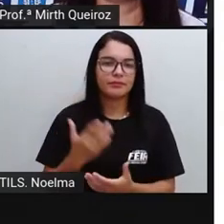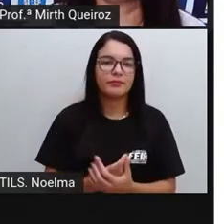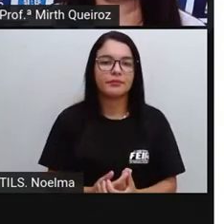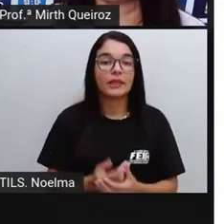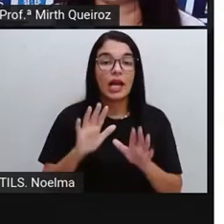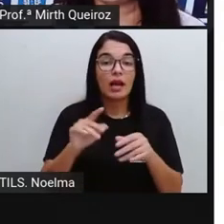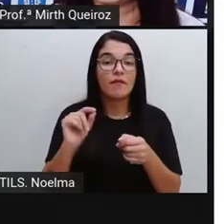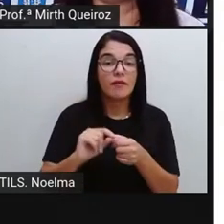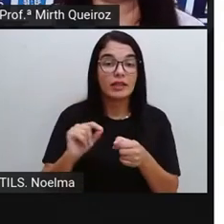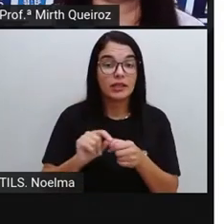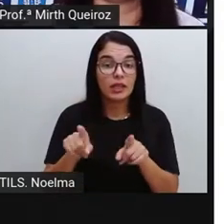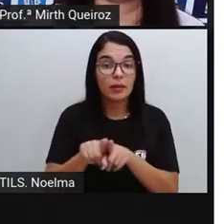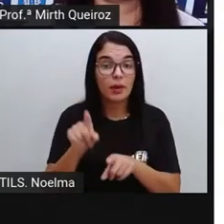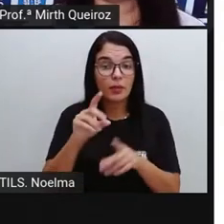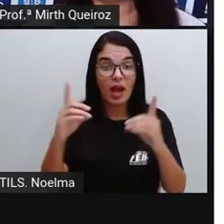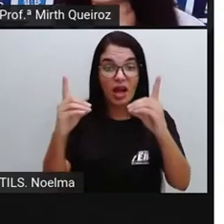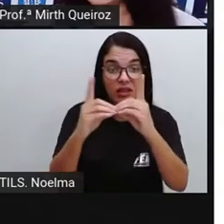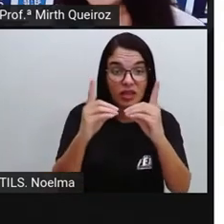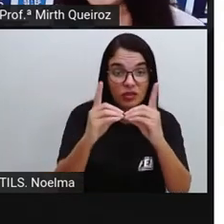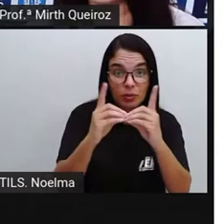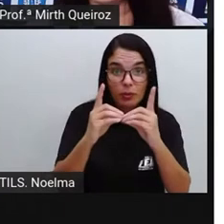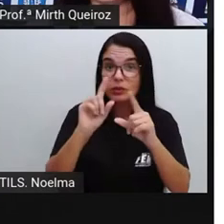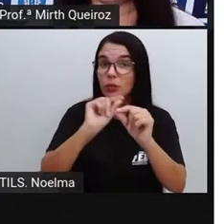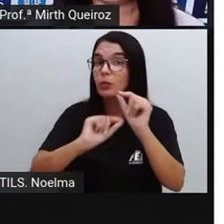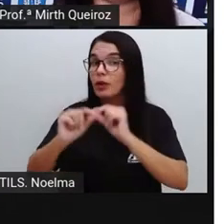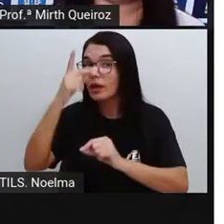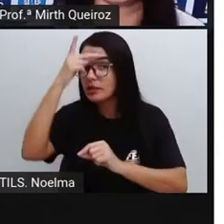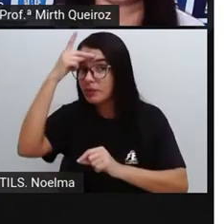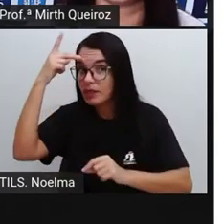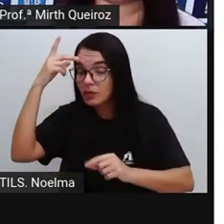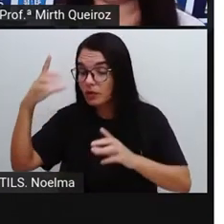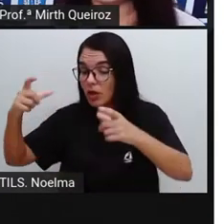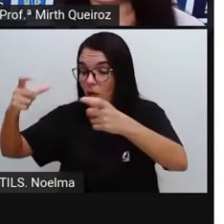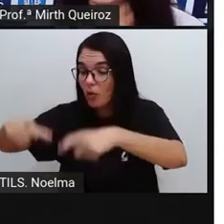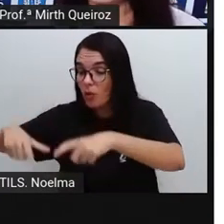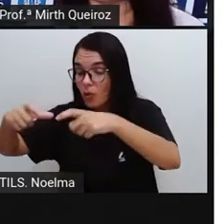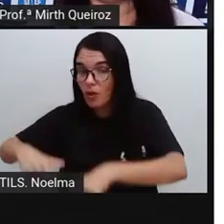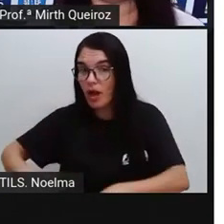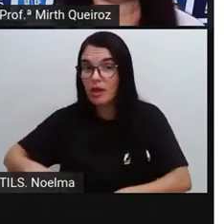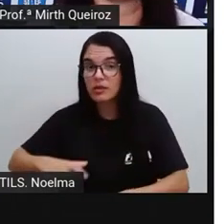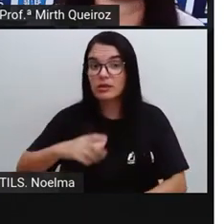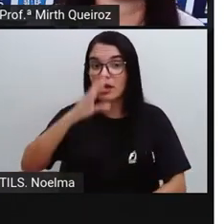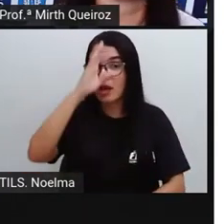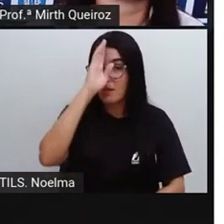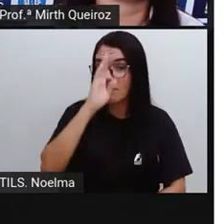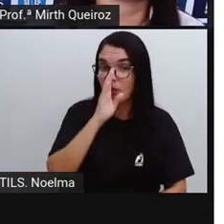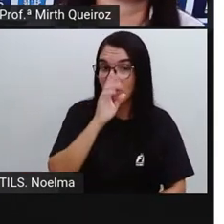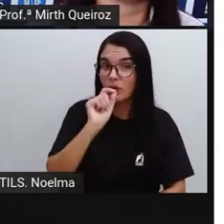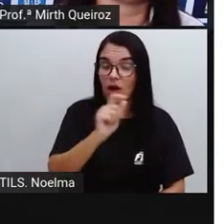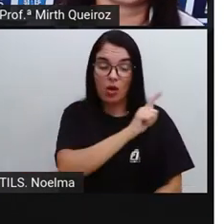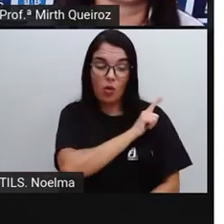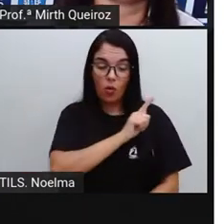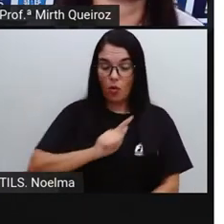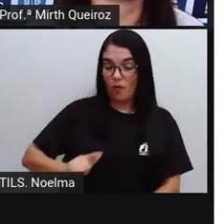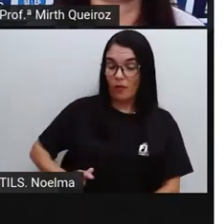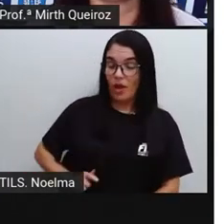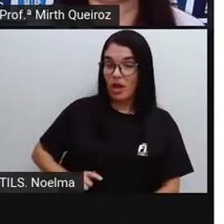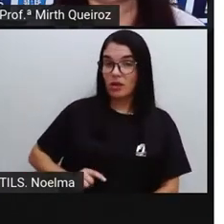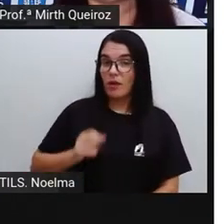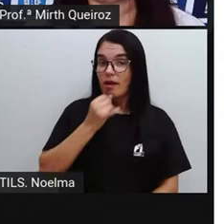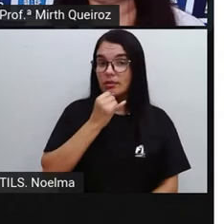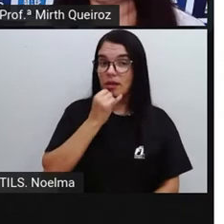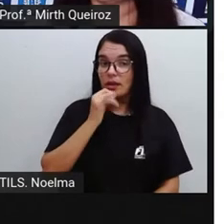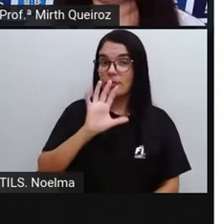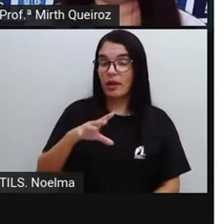Fazer um bom atendimento dos cidadãos Nos locais públicos, né? E órgãos do governo Como, por exemplo, nos próprios hospitais, né?